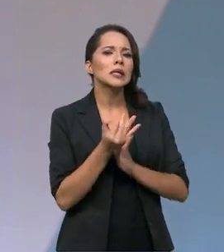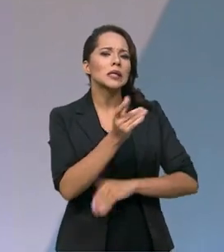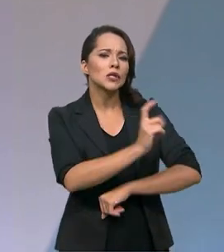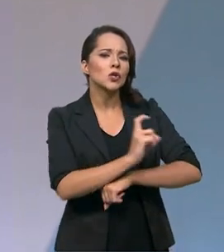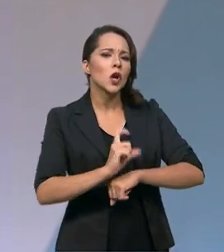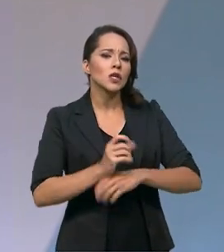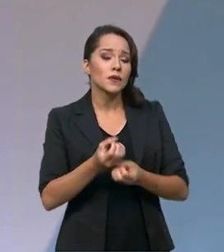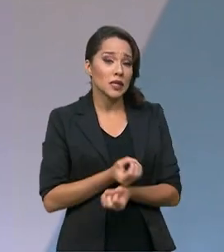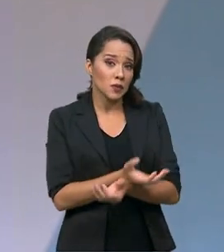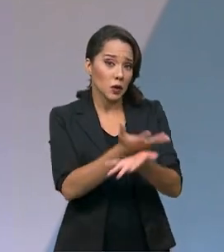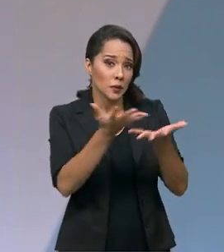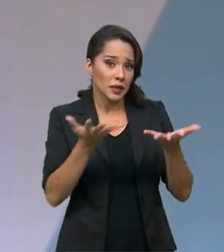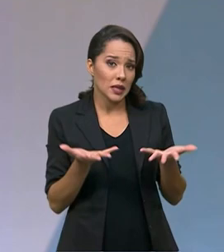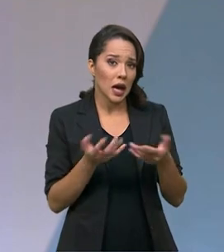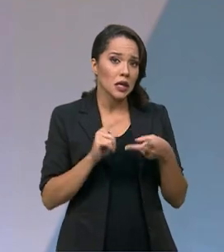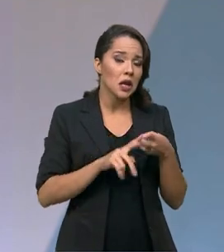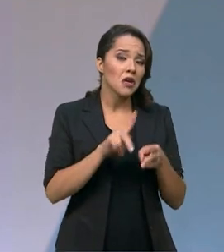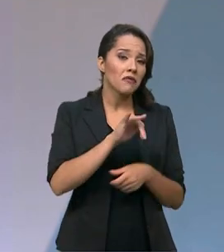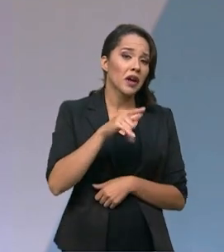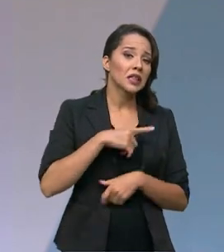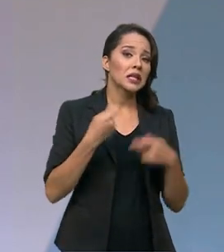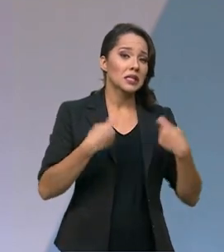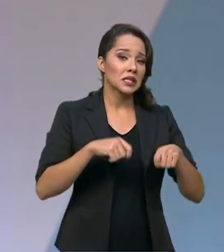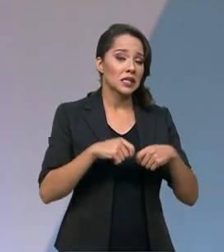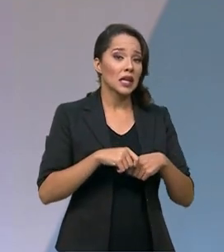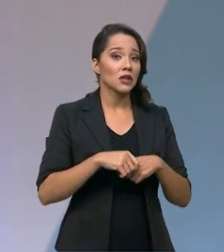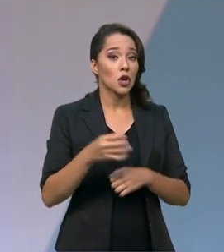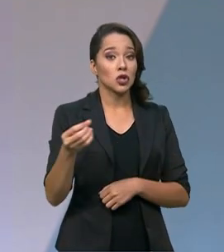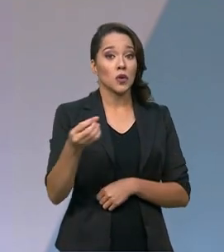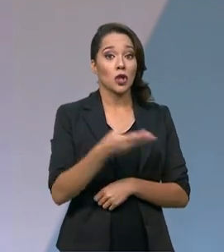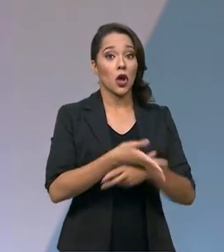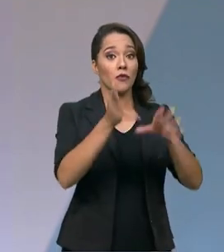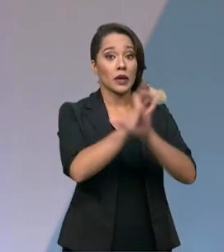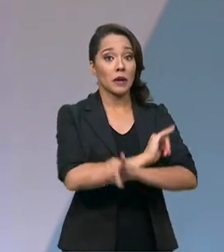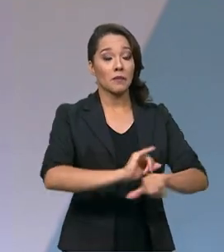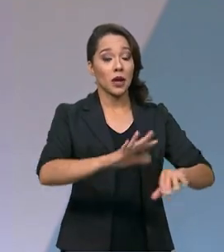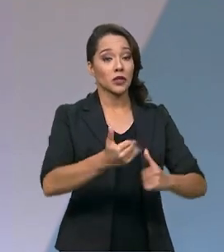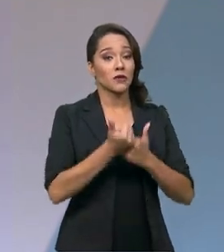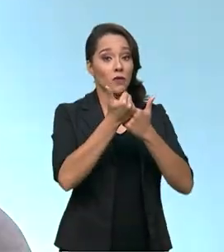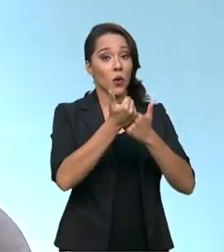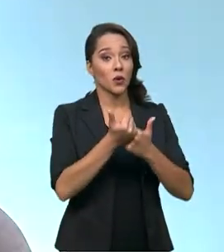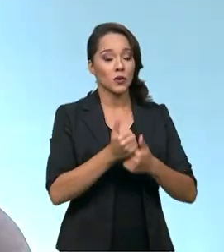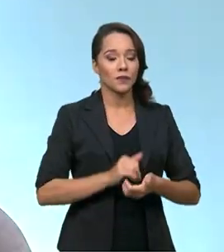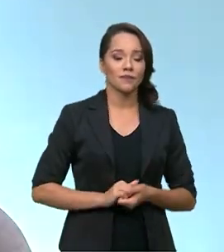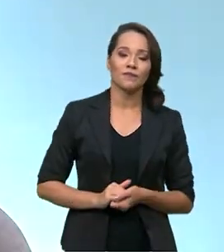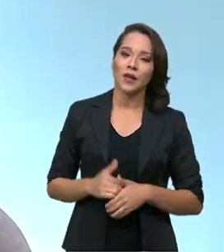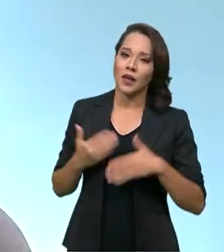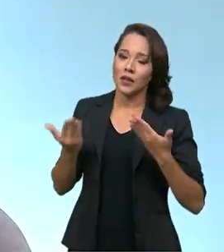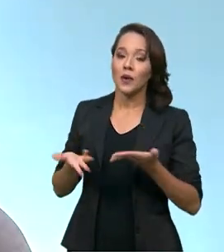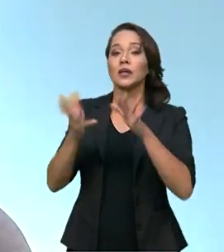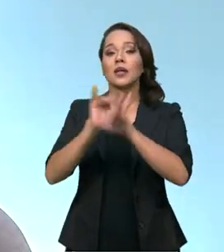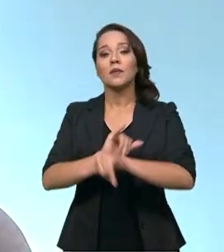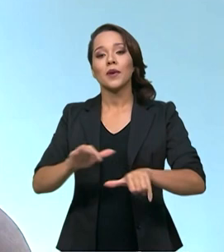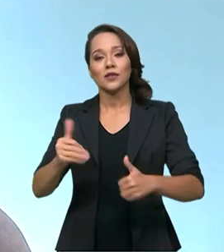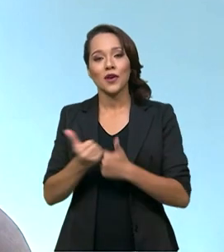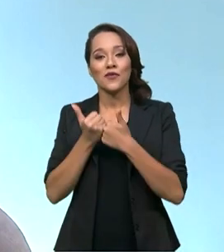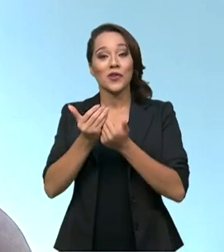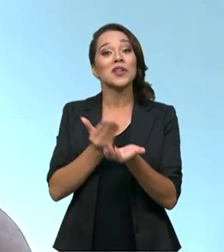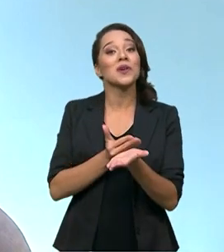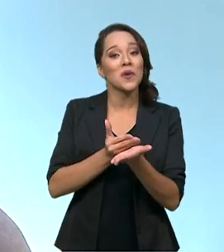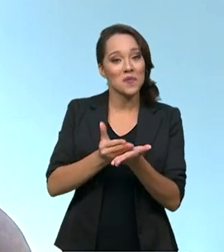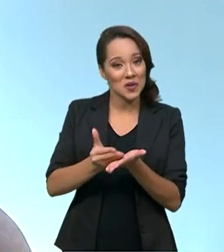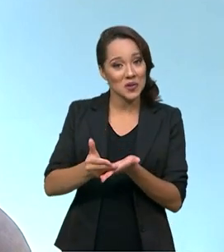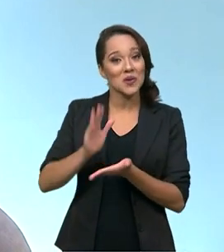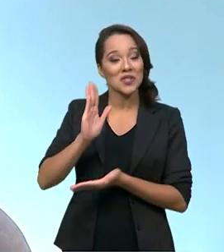devem ser disponibilizadas, se vai haver a necessidade de uma nova campanha de reforço. Então, essa campanha de reforço começou